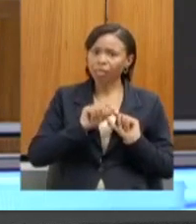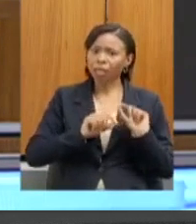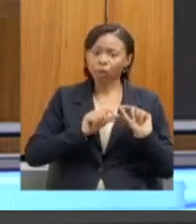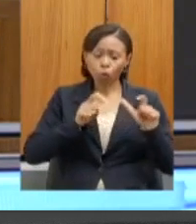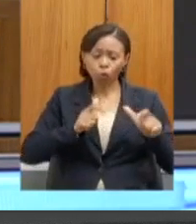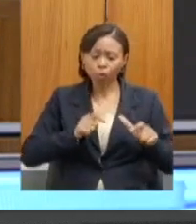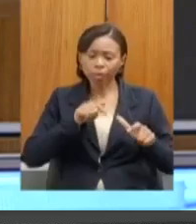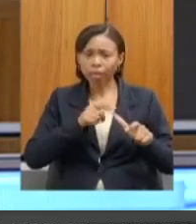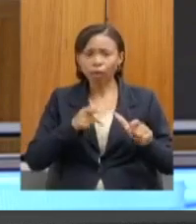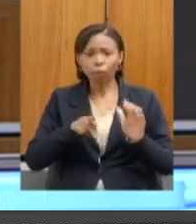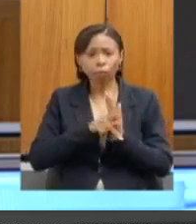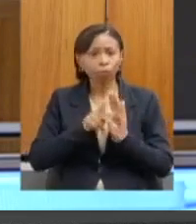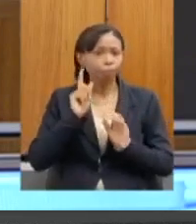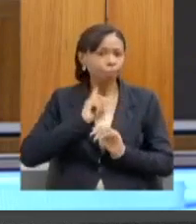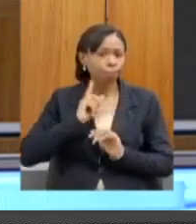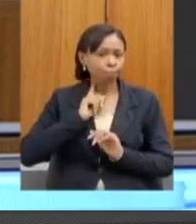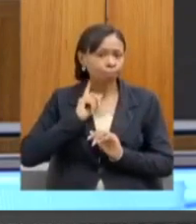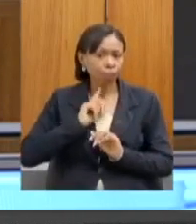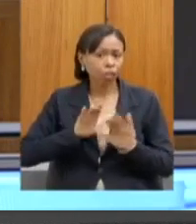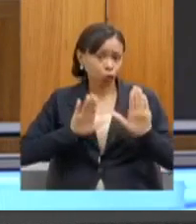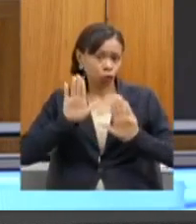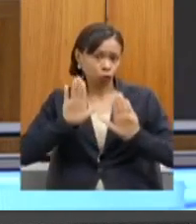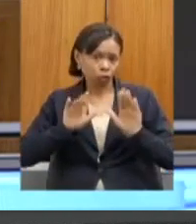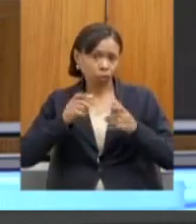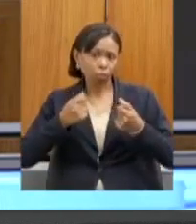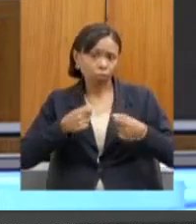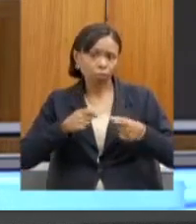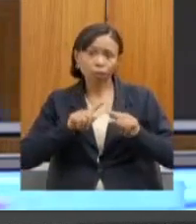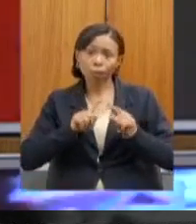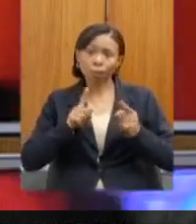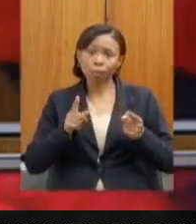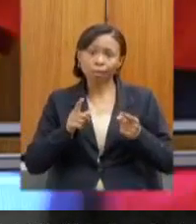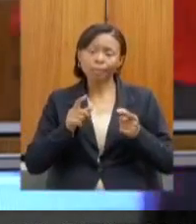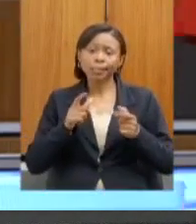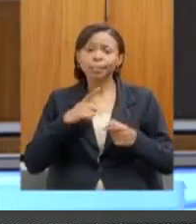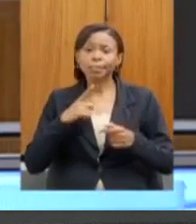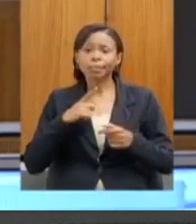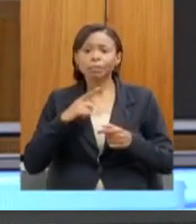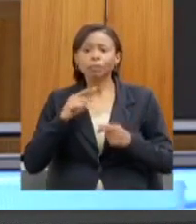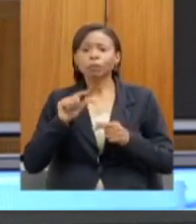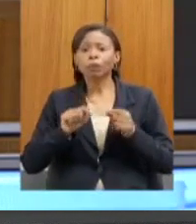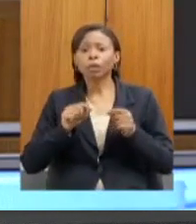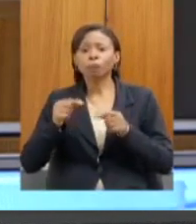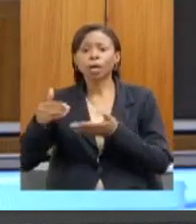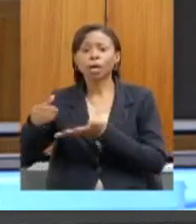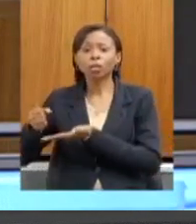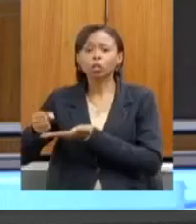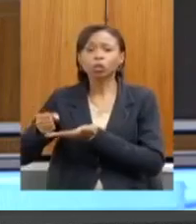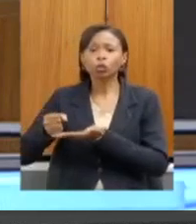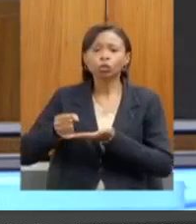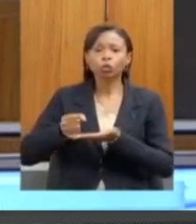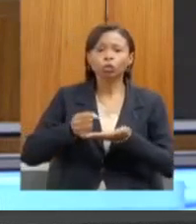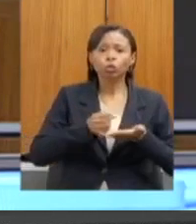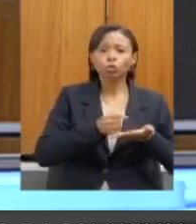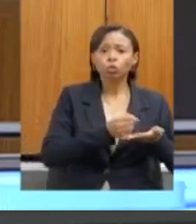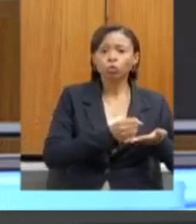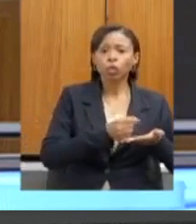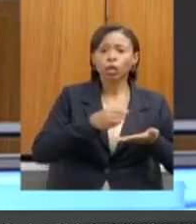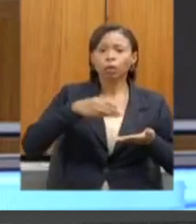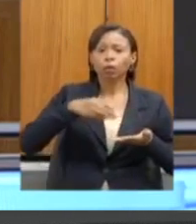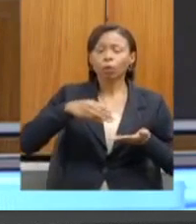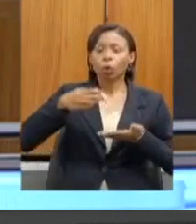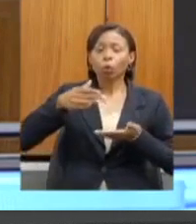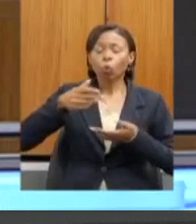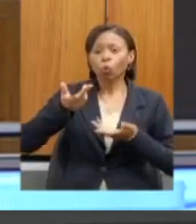licenciado pelo Estado, ela tem como modal de transporte um mineroduto que levará o